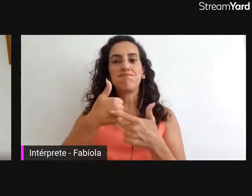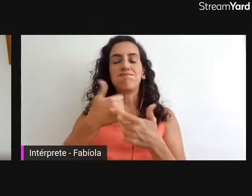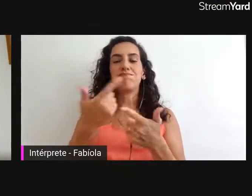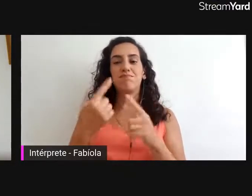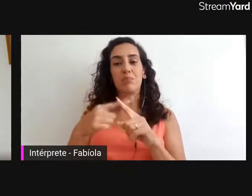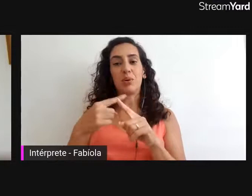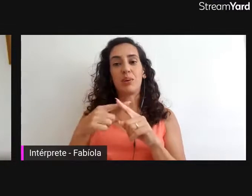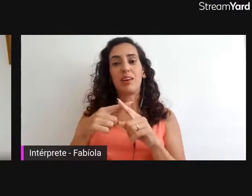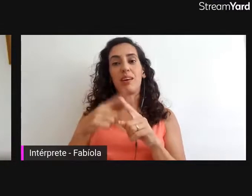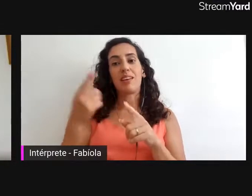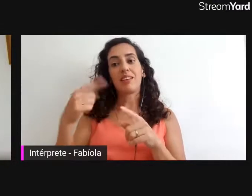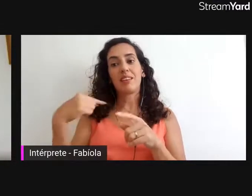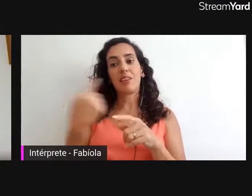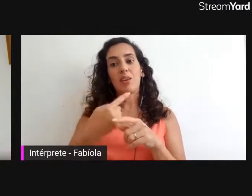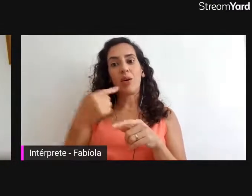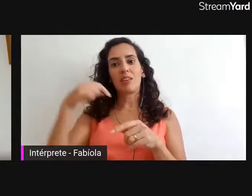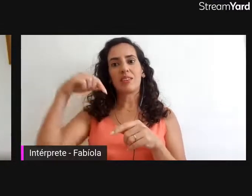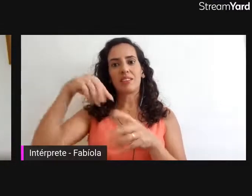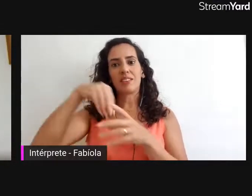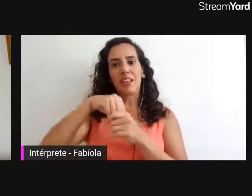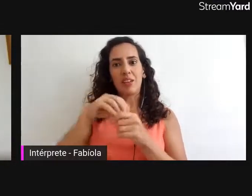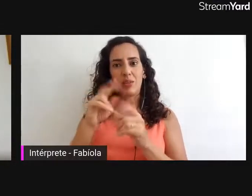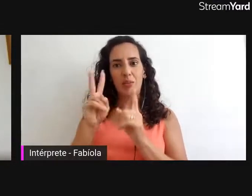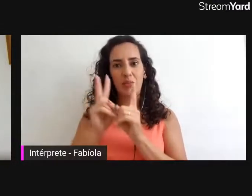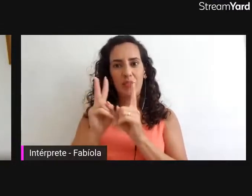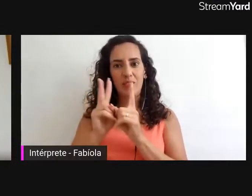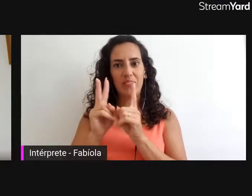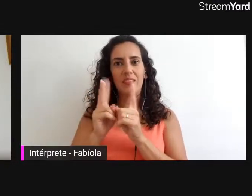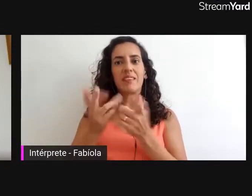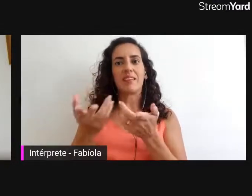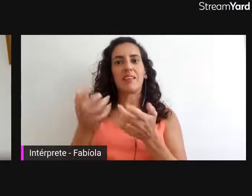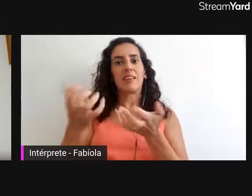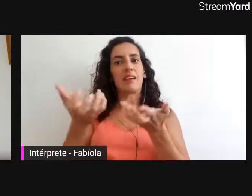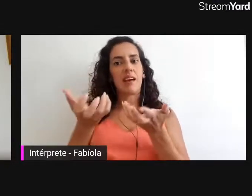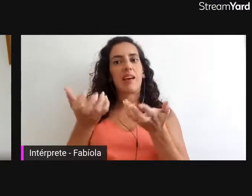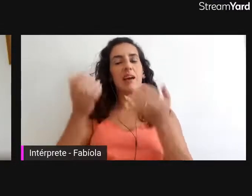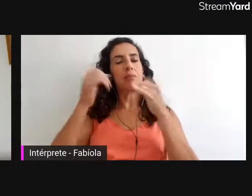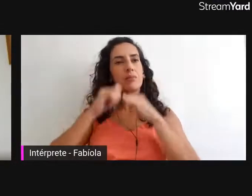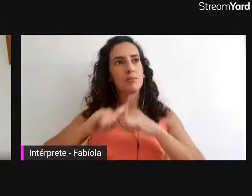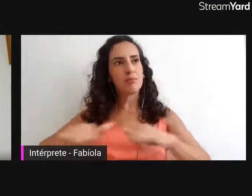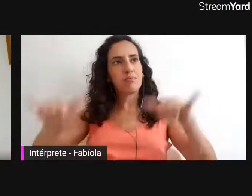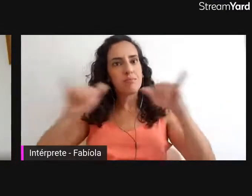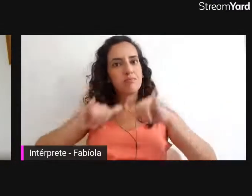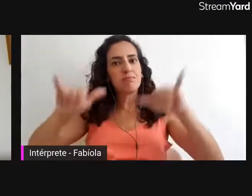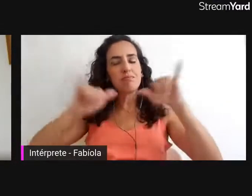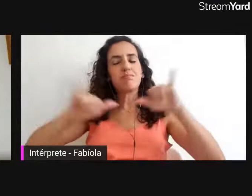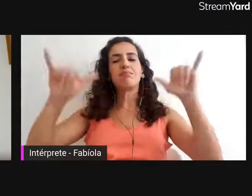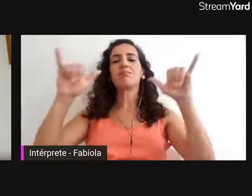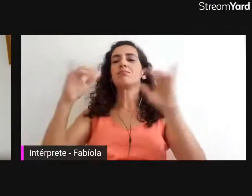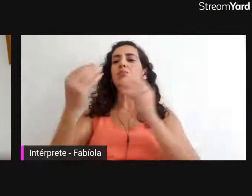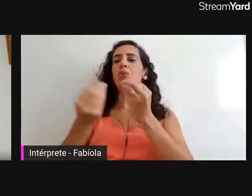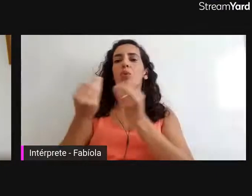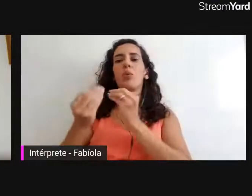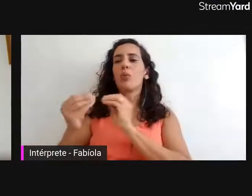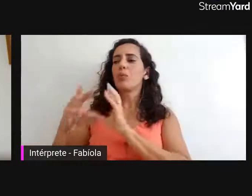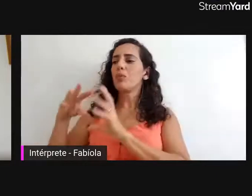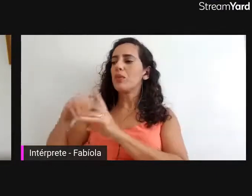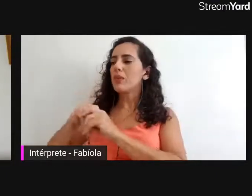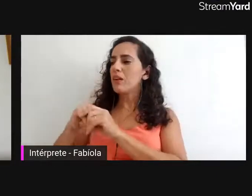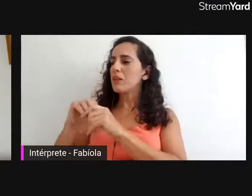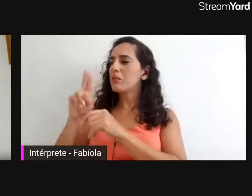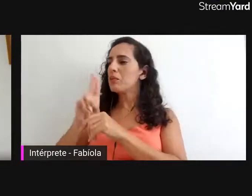papéis da universidade pública e gratuita é a difusão de conteúdos importantes, bem